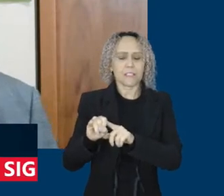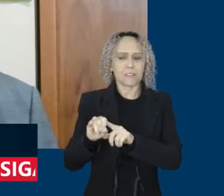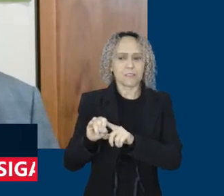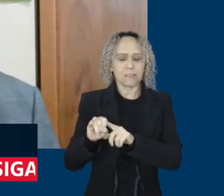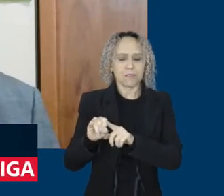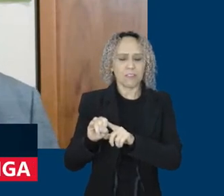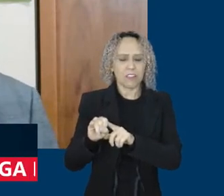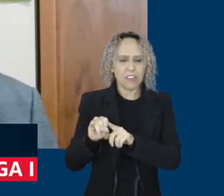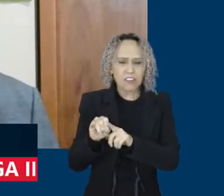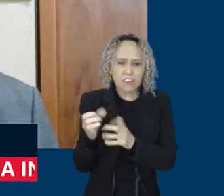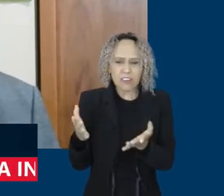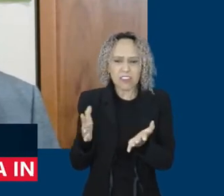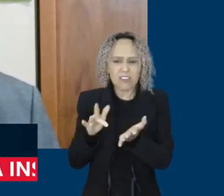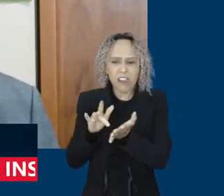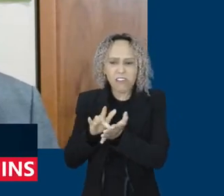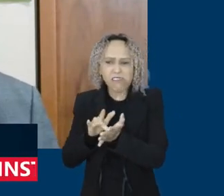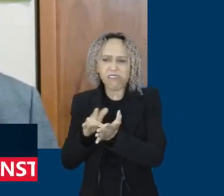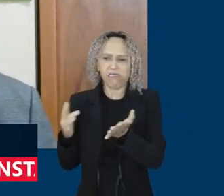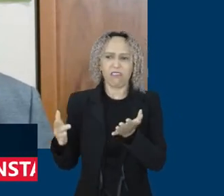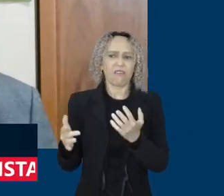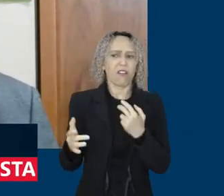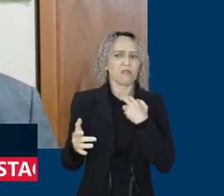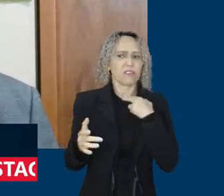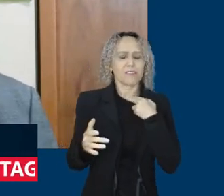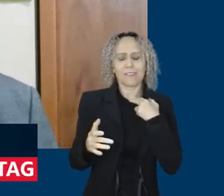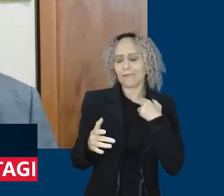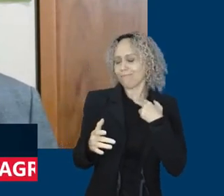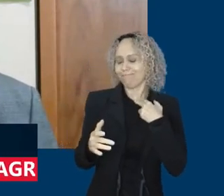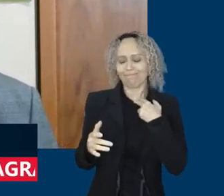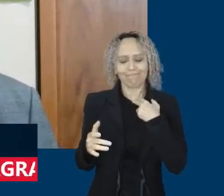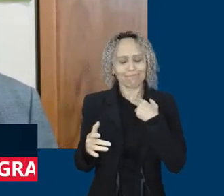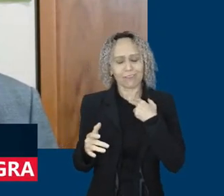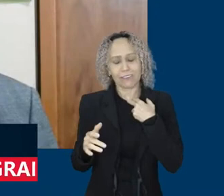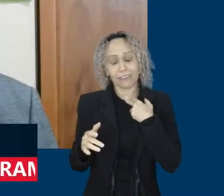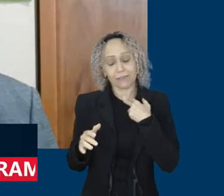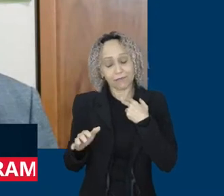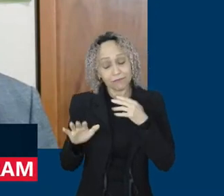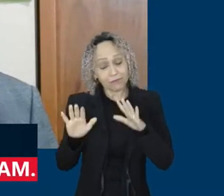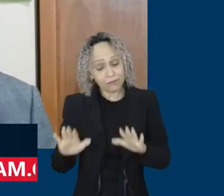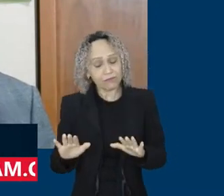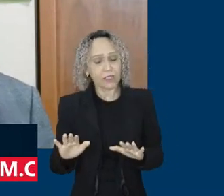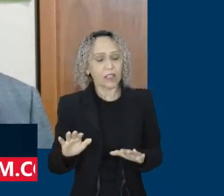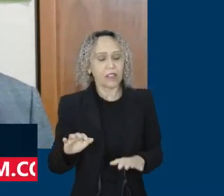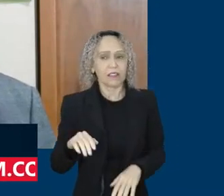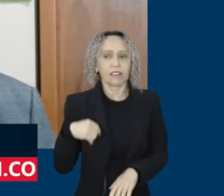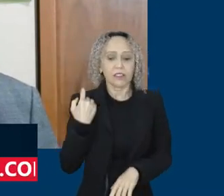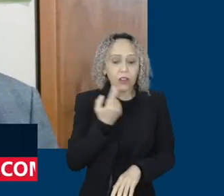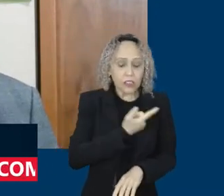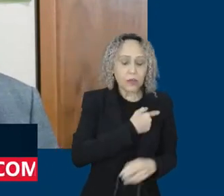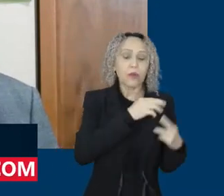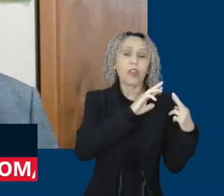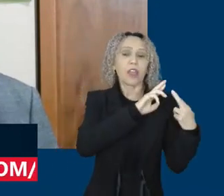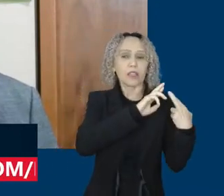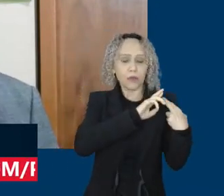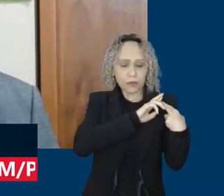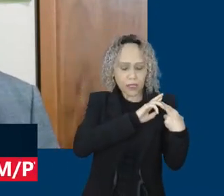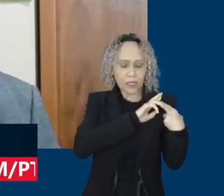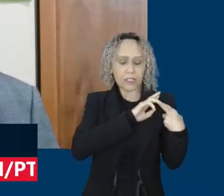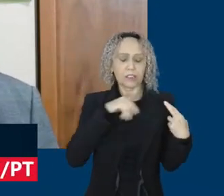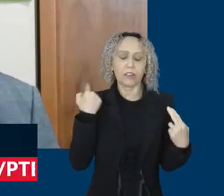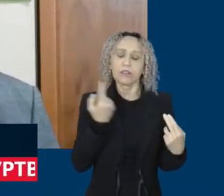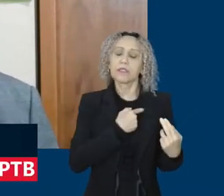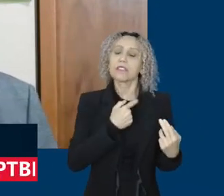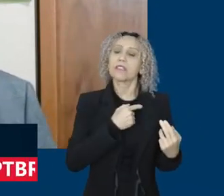processo democrático brasileiro. Então, essa CPMI tem essa responsabilidade. Nós temos que ter um relatório